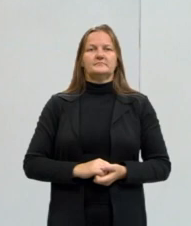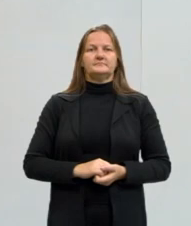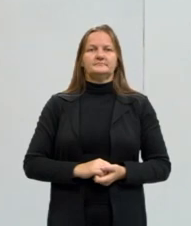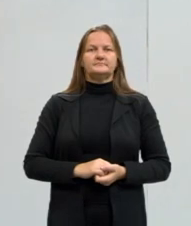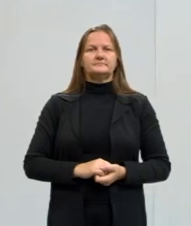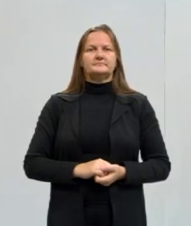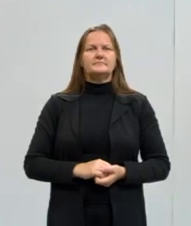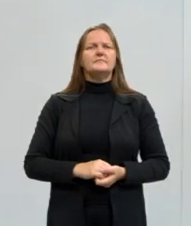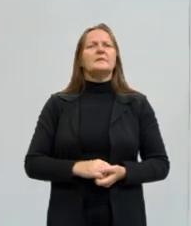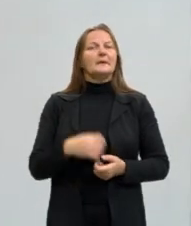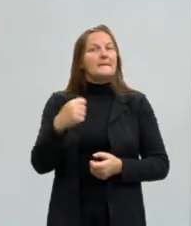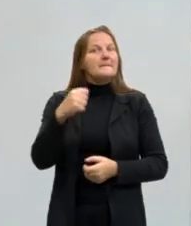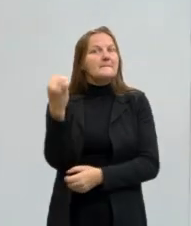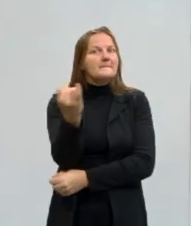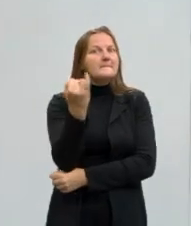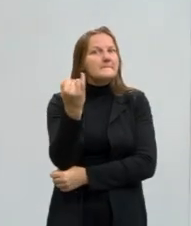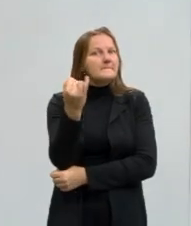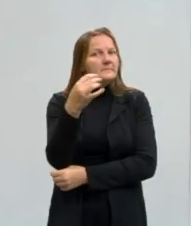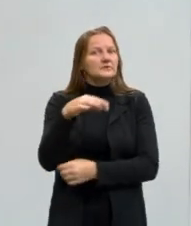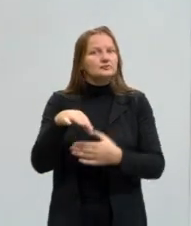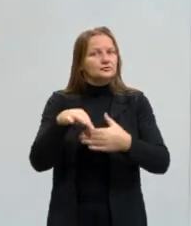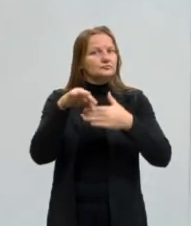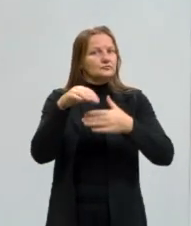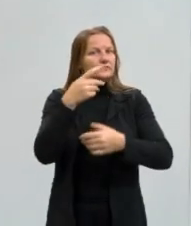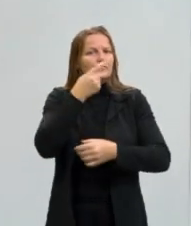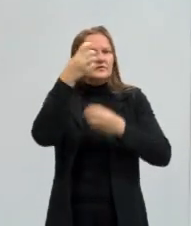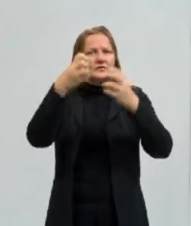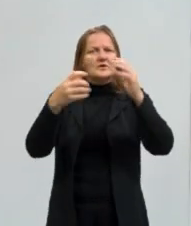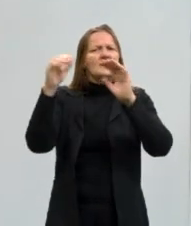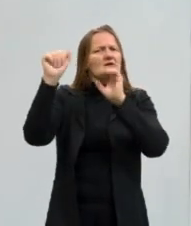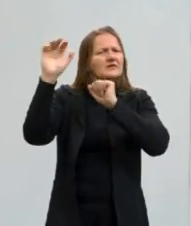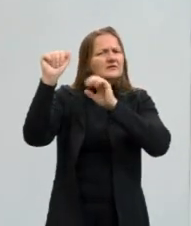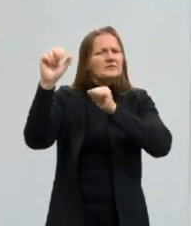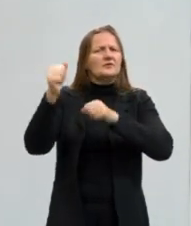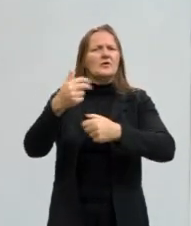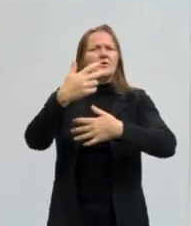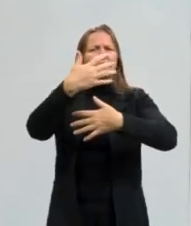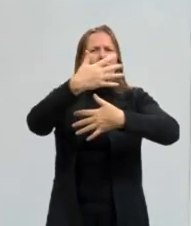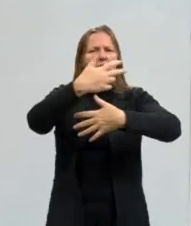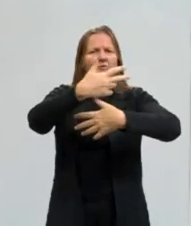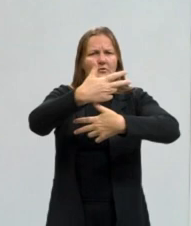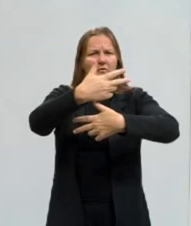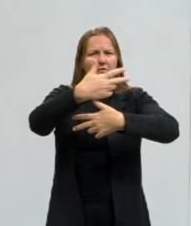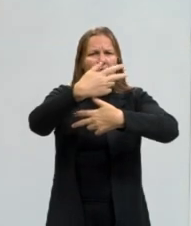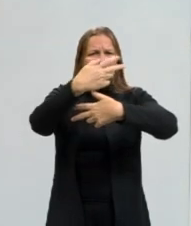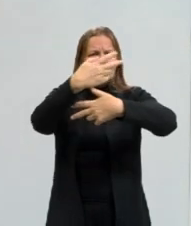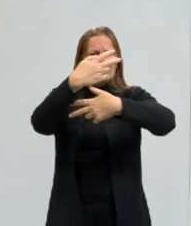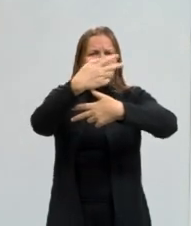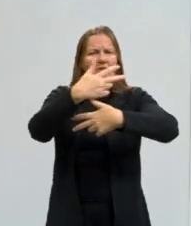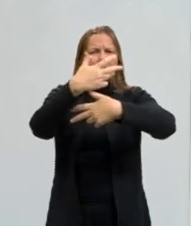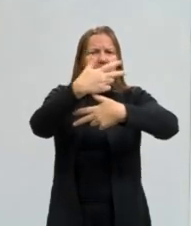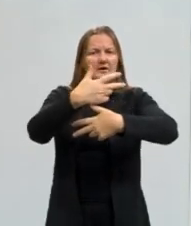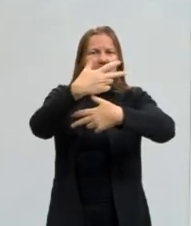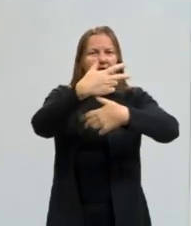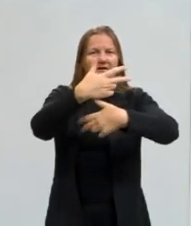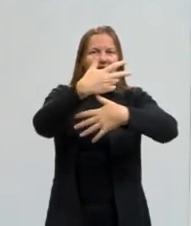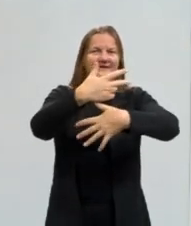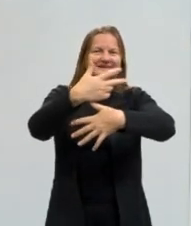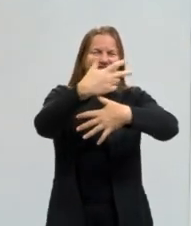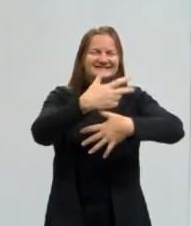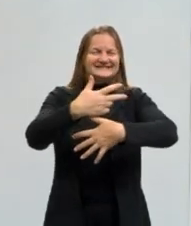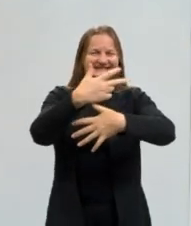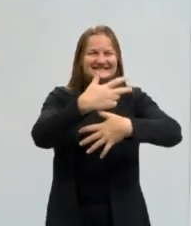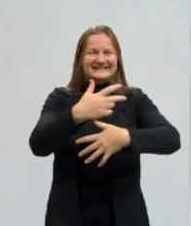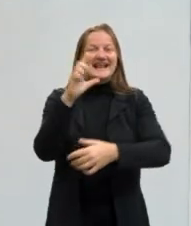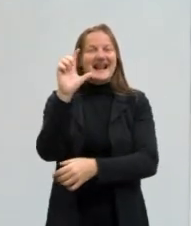Cabe ressaltar aqui, gente, como a língua espanhola é uma língua latina, a língua portuguesa também é uma língua latina, nós podemos